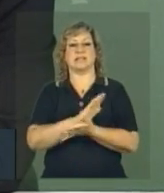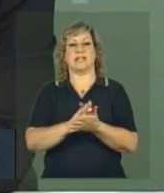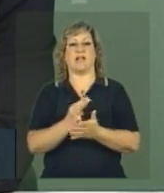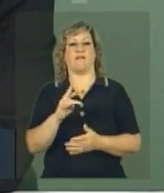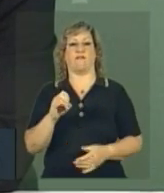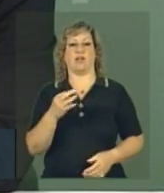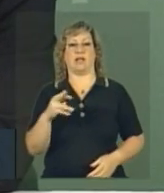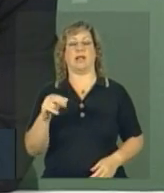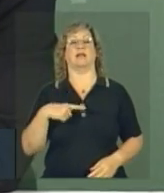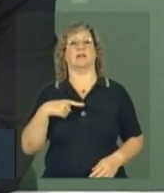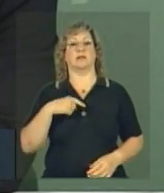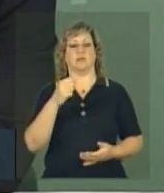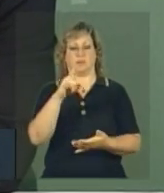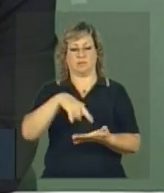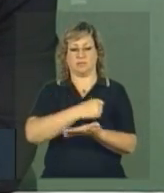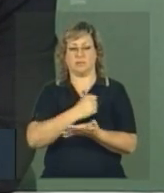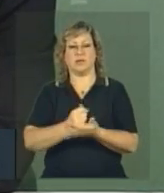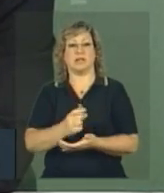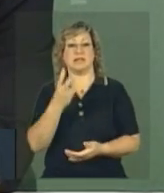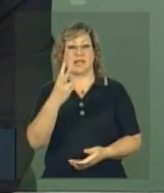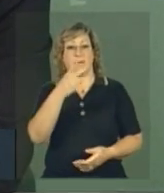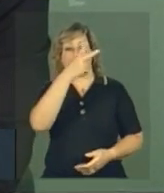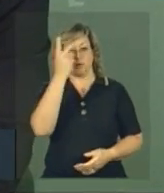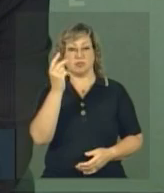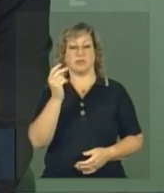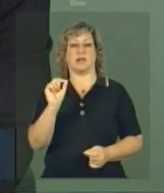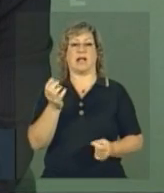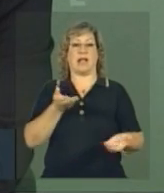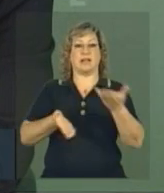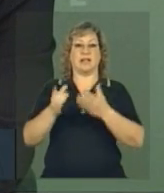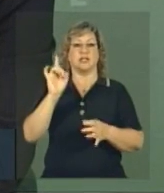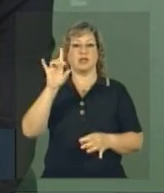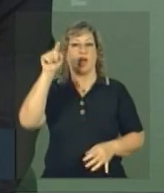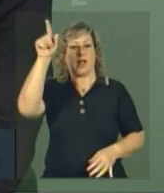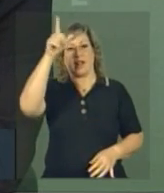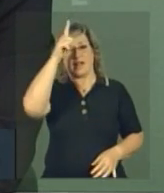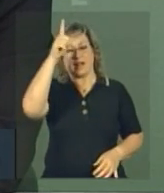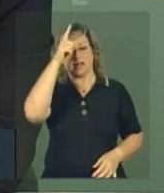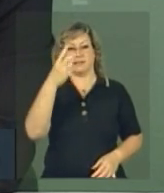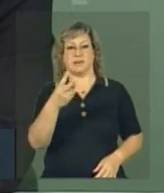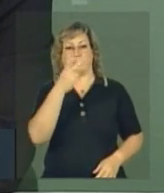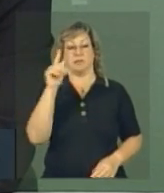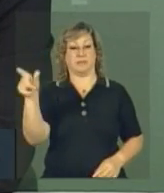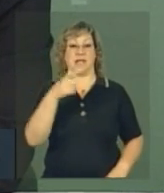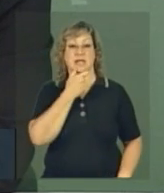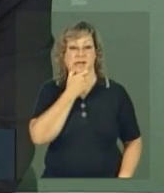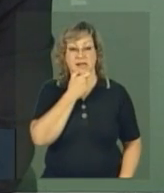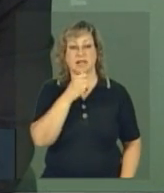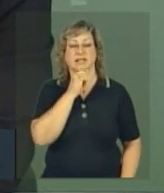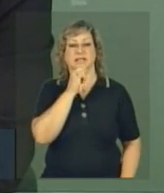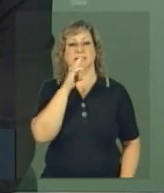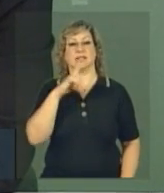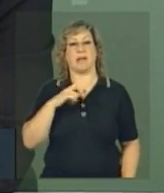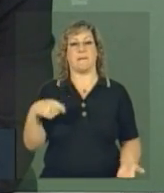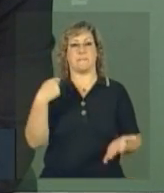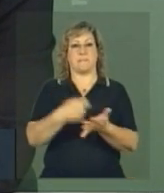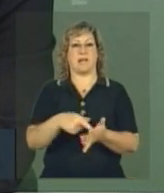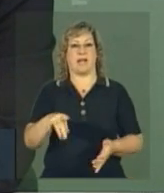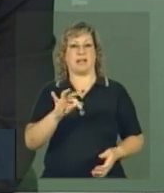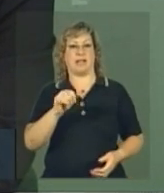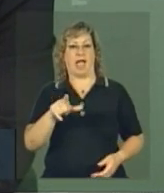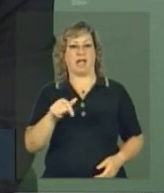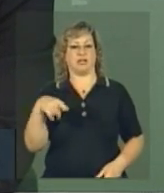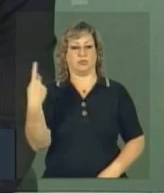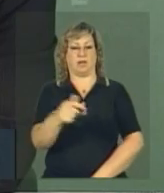contrataram três pessoas só para atender o Ciência Sem Fronteira na Alemanha. Na Inglaterra, por exemplo, nós estamos pagando na taxa dos